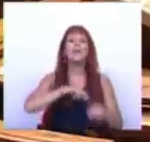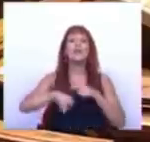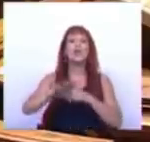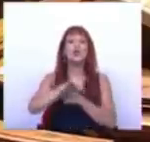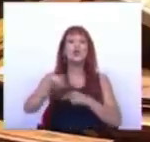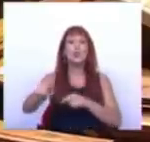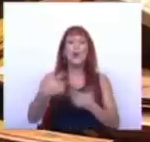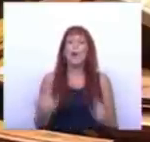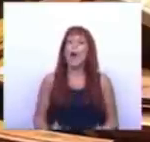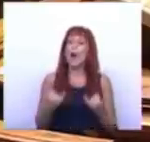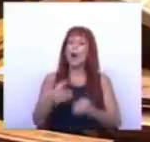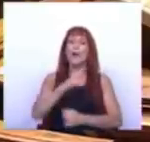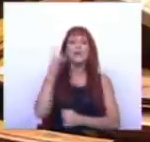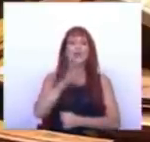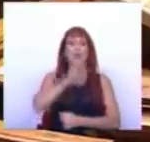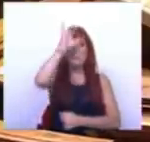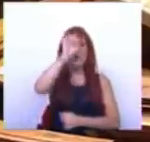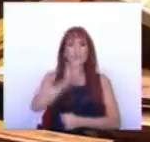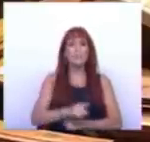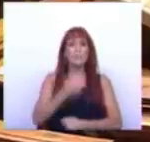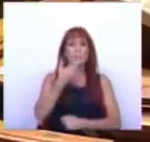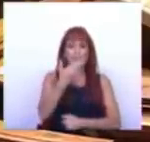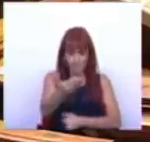Coutinho Figueiredo. Tenho a palavra para responder o Sr. Primeiro-Ministro.